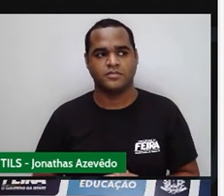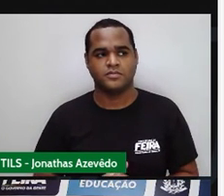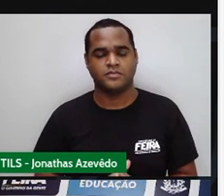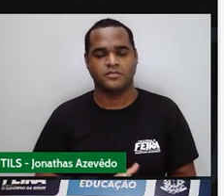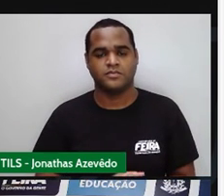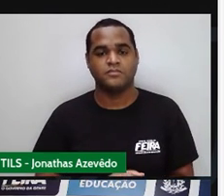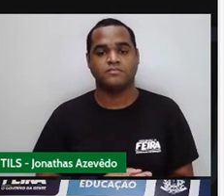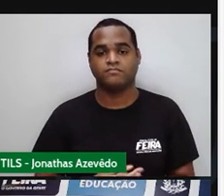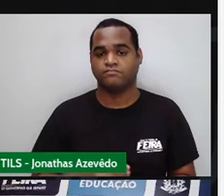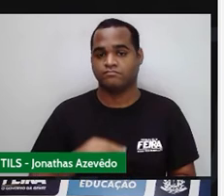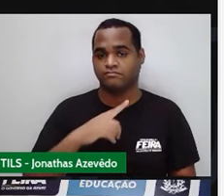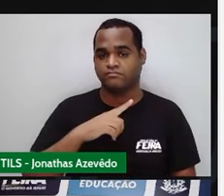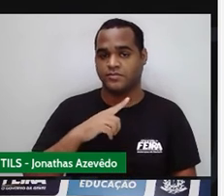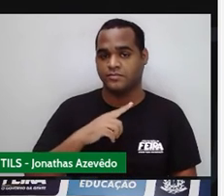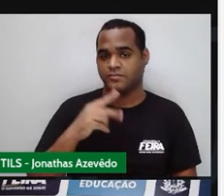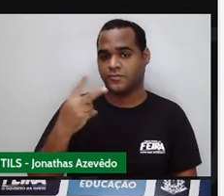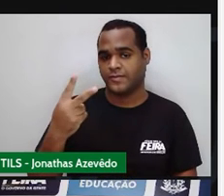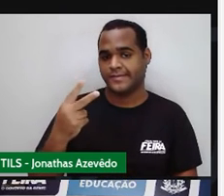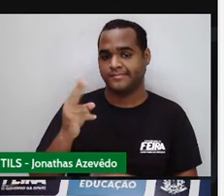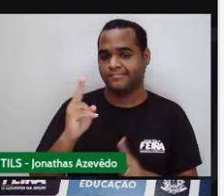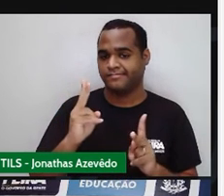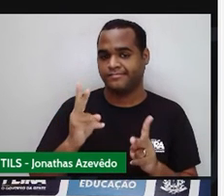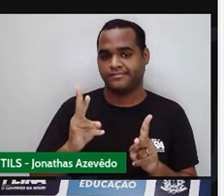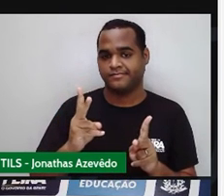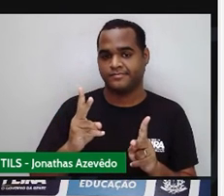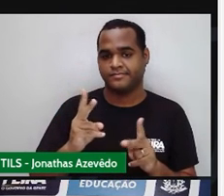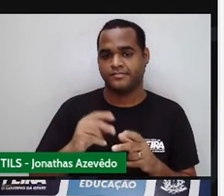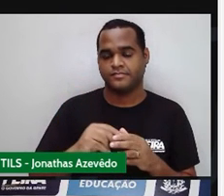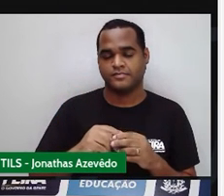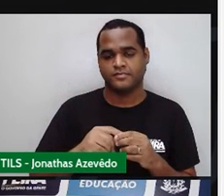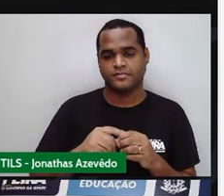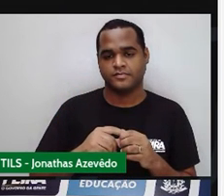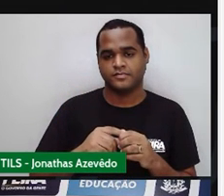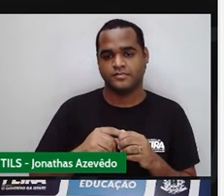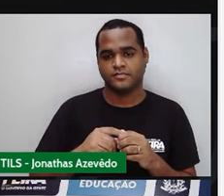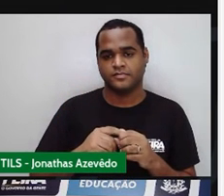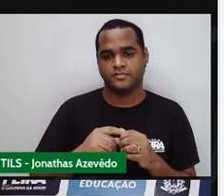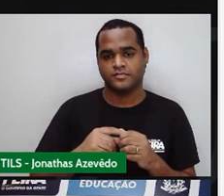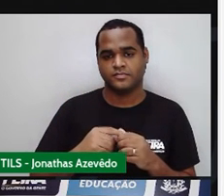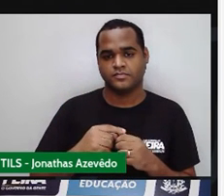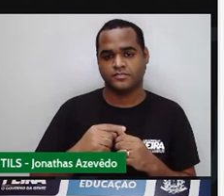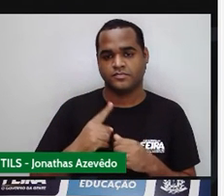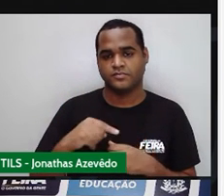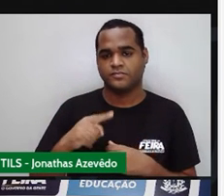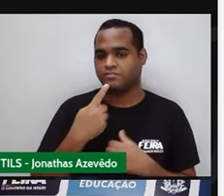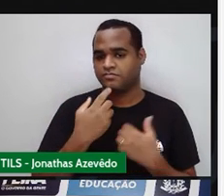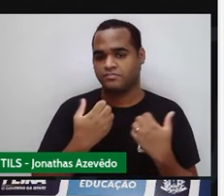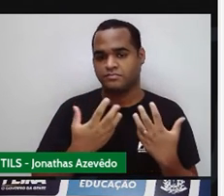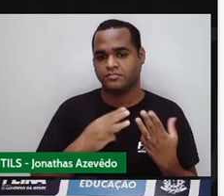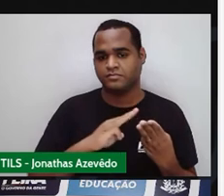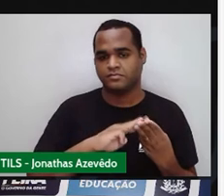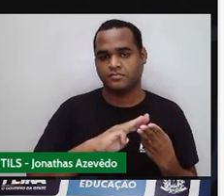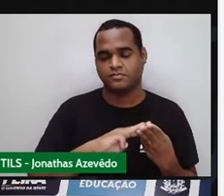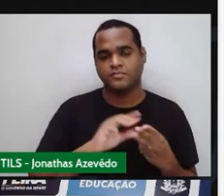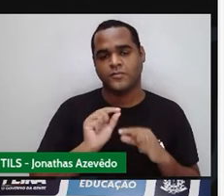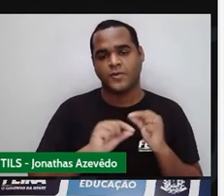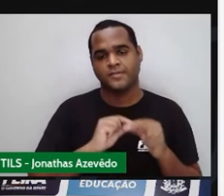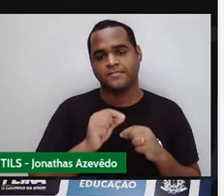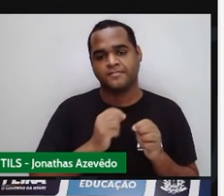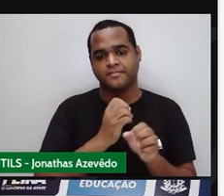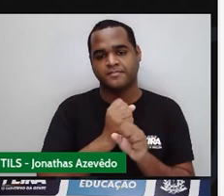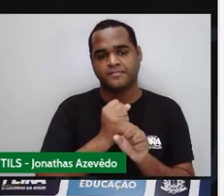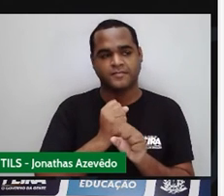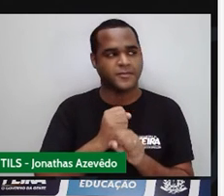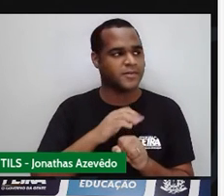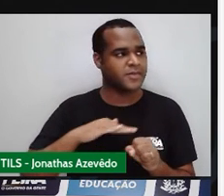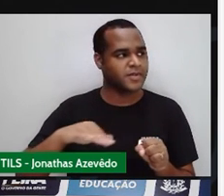E o 2 que estava lá embaixo, ele continua, né? A gente chama isso na matemática de colocar um fator